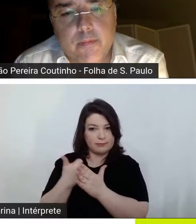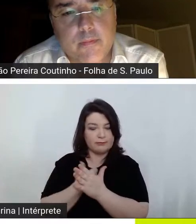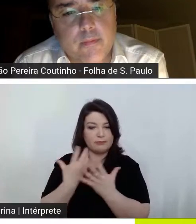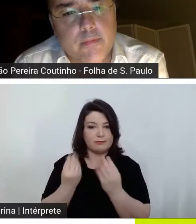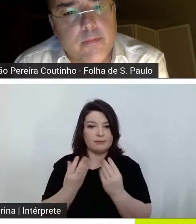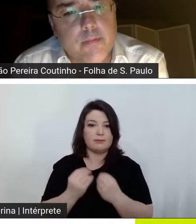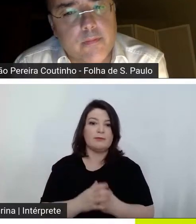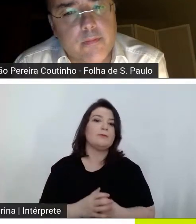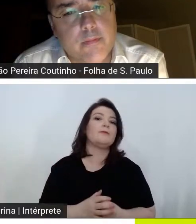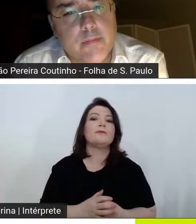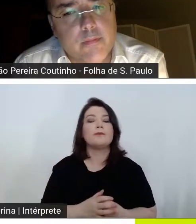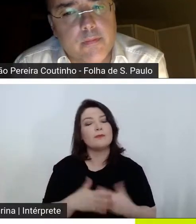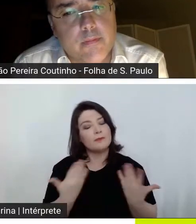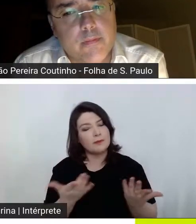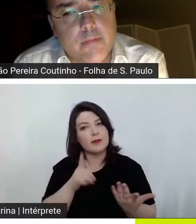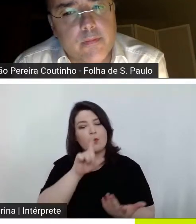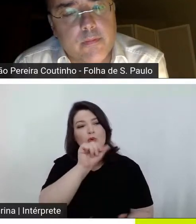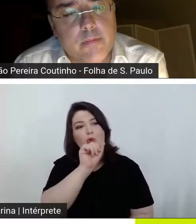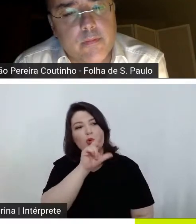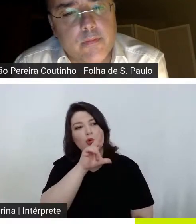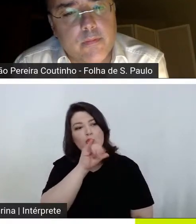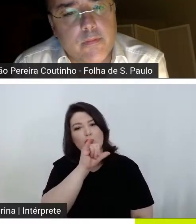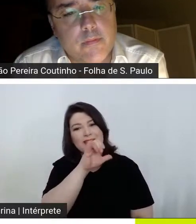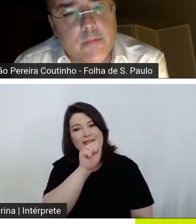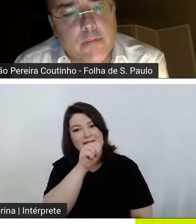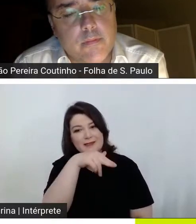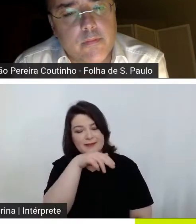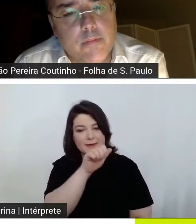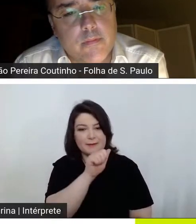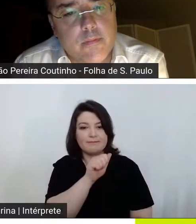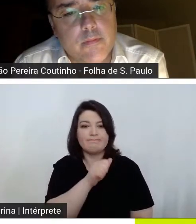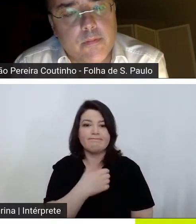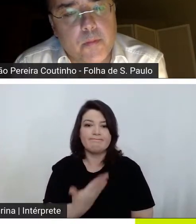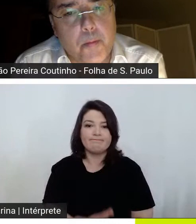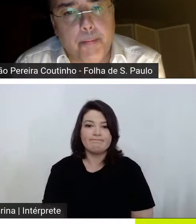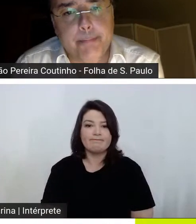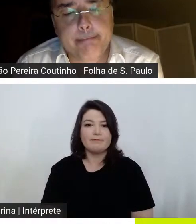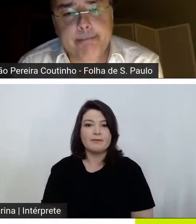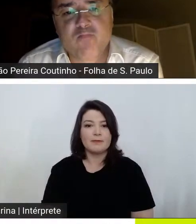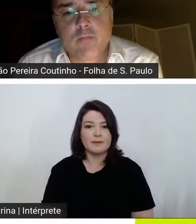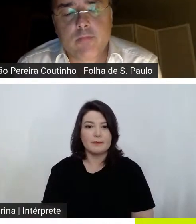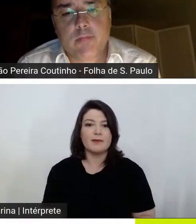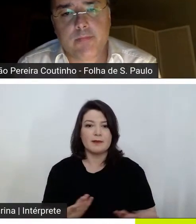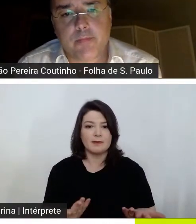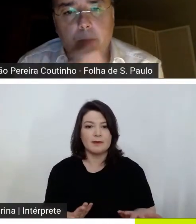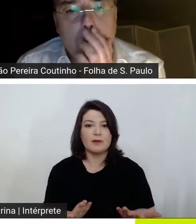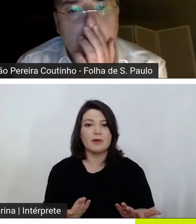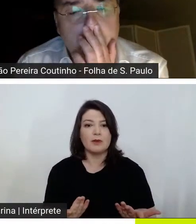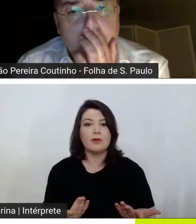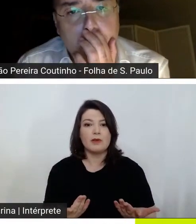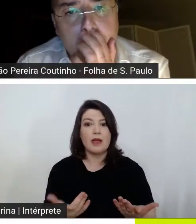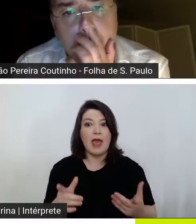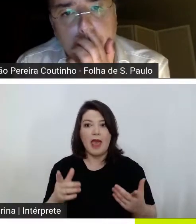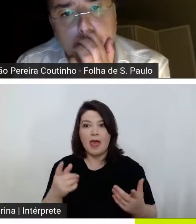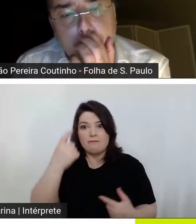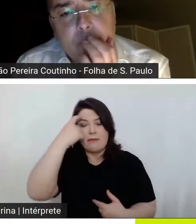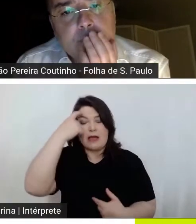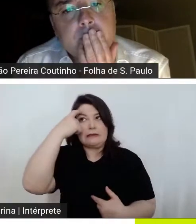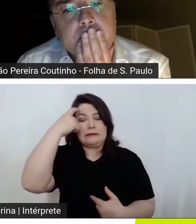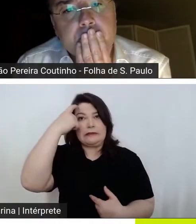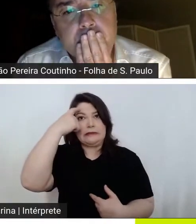então Luciana acho que essa é a própria o que caracteriza o ato compulsivo né